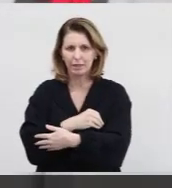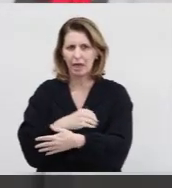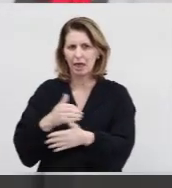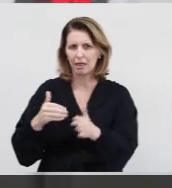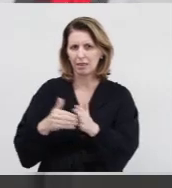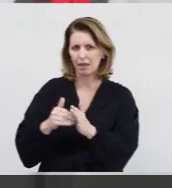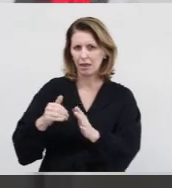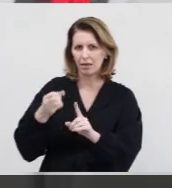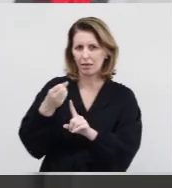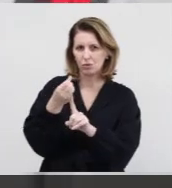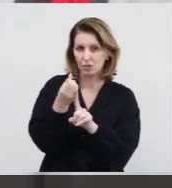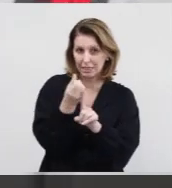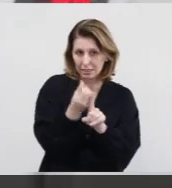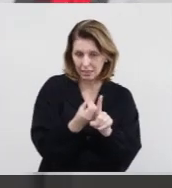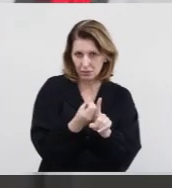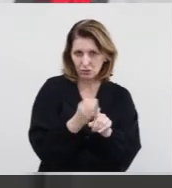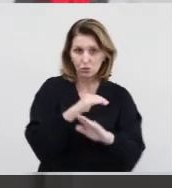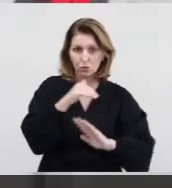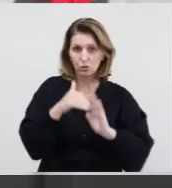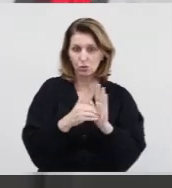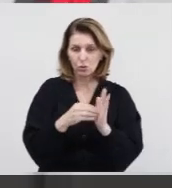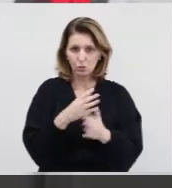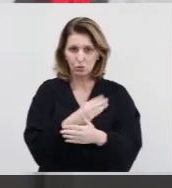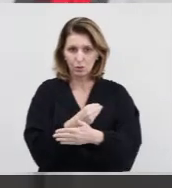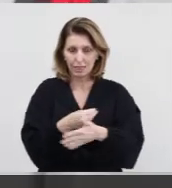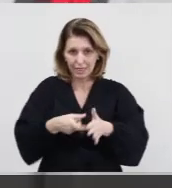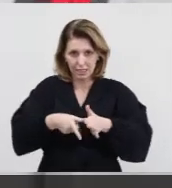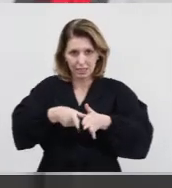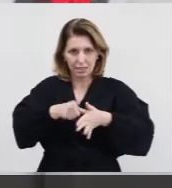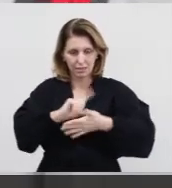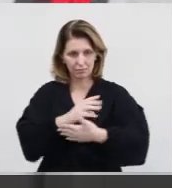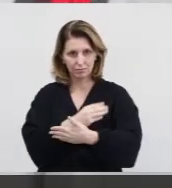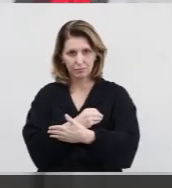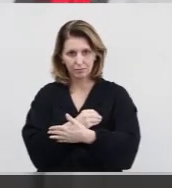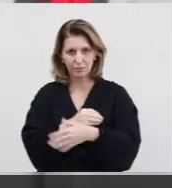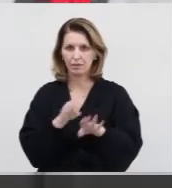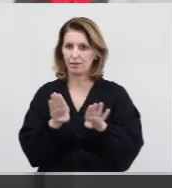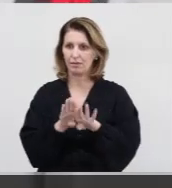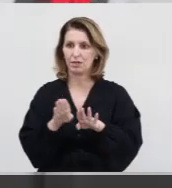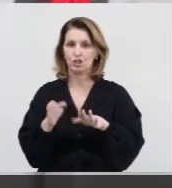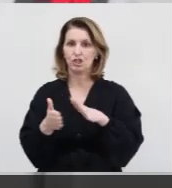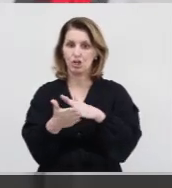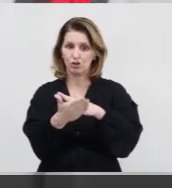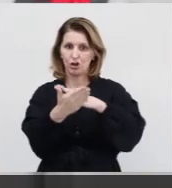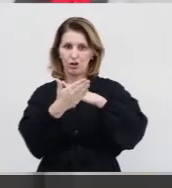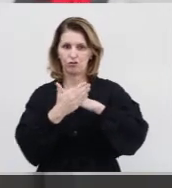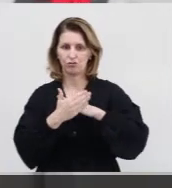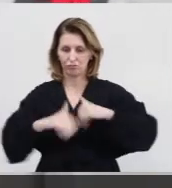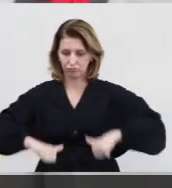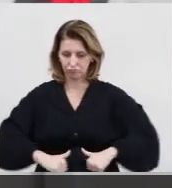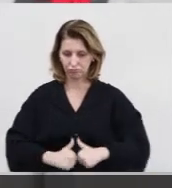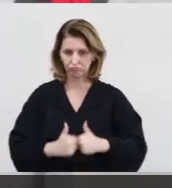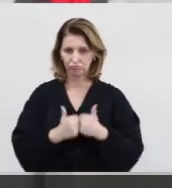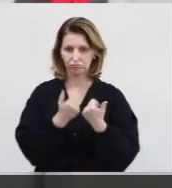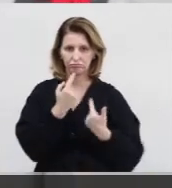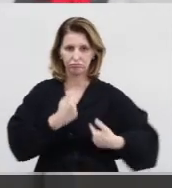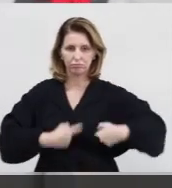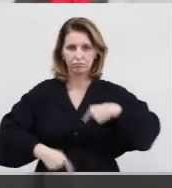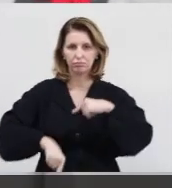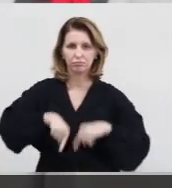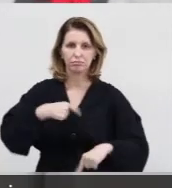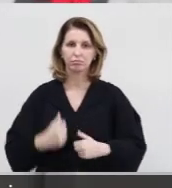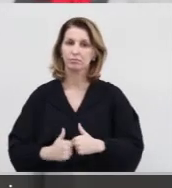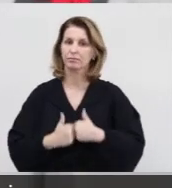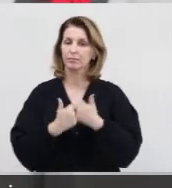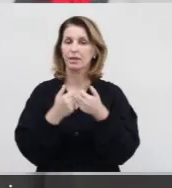sexto mês, todo o leite que foi fornecido nesse período anterior, ele já contribuiu para o sistema imunológico desse